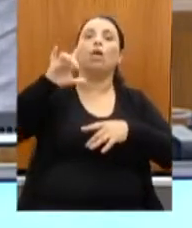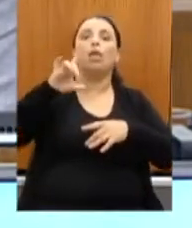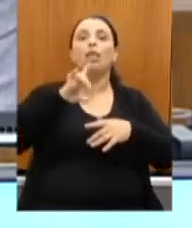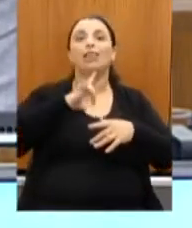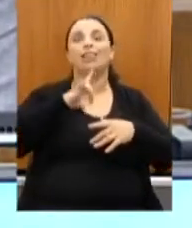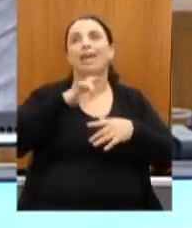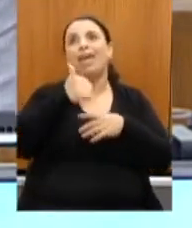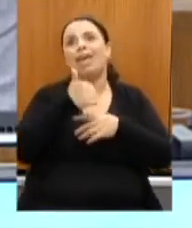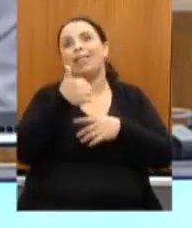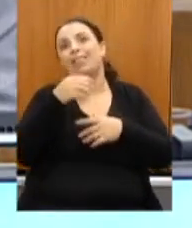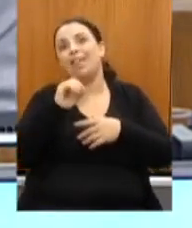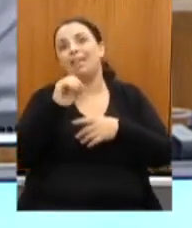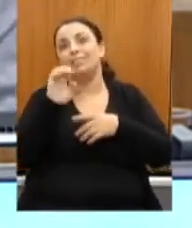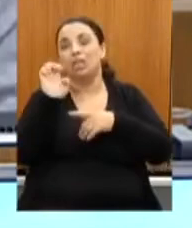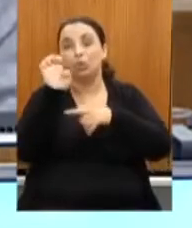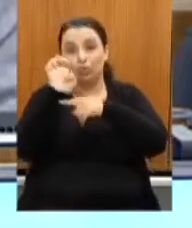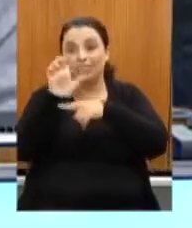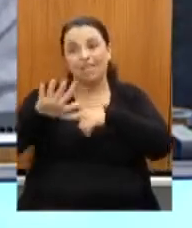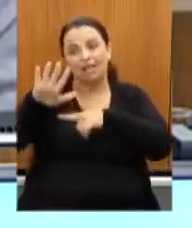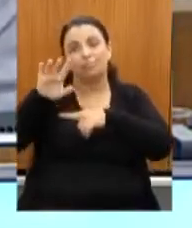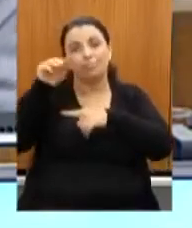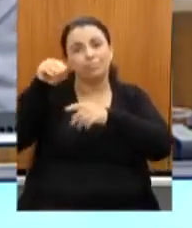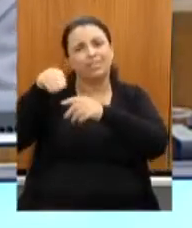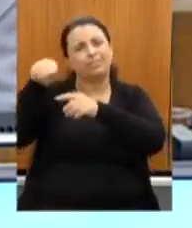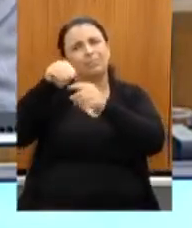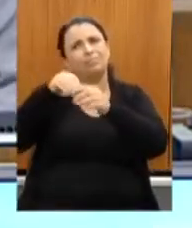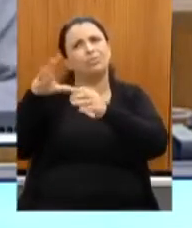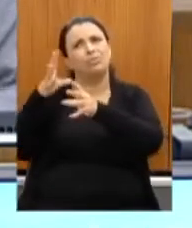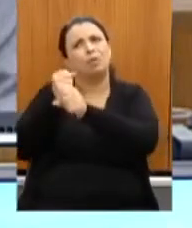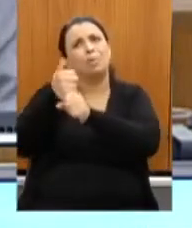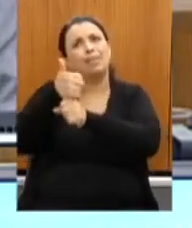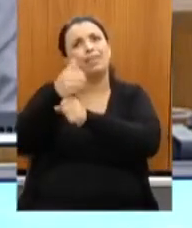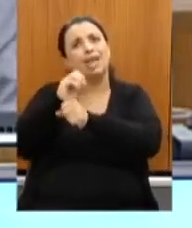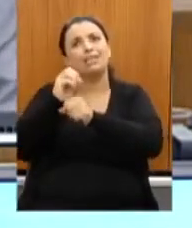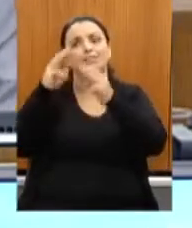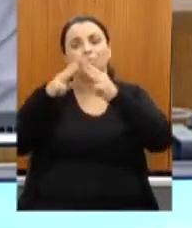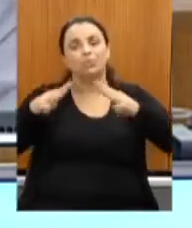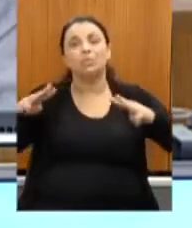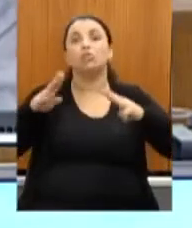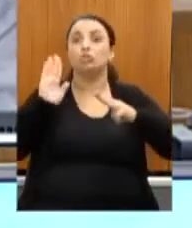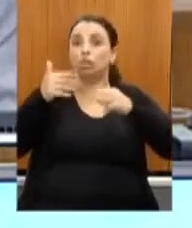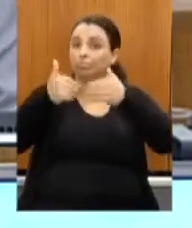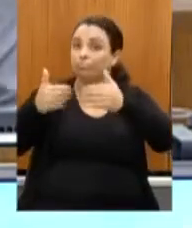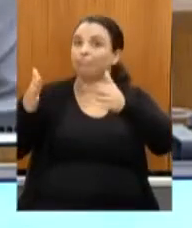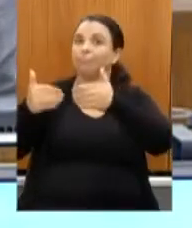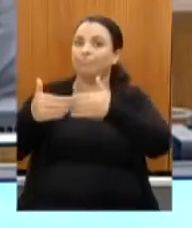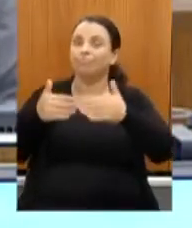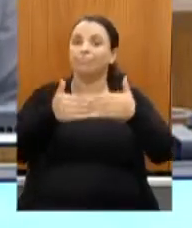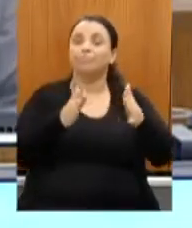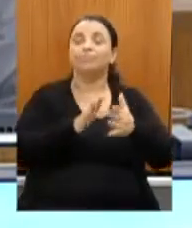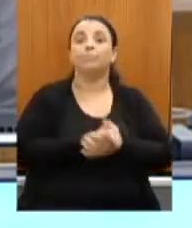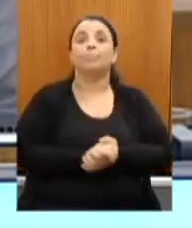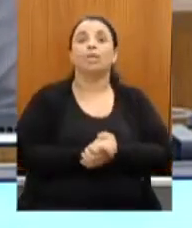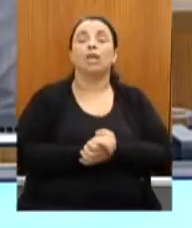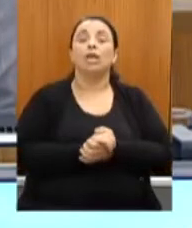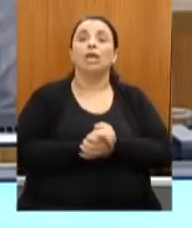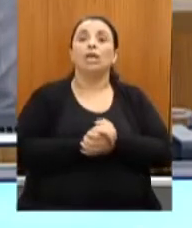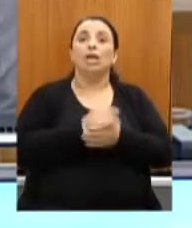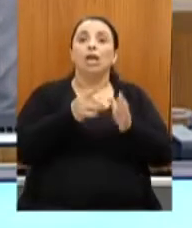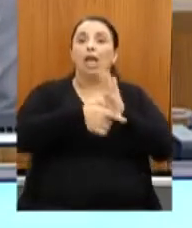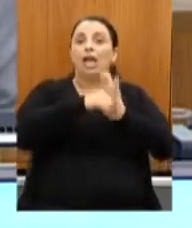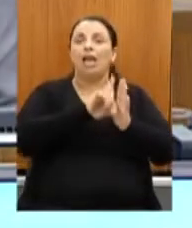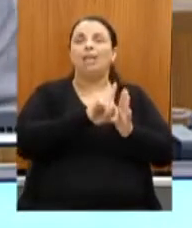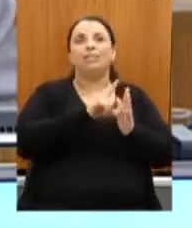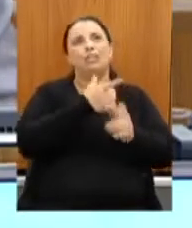e metas para 2021. Bom, em 2021 nosso planejamento, como eu disse, era Minas para